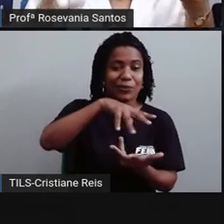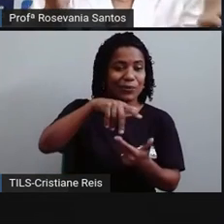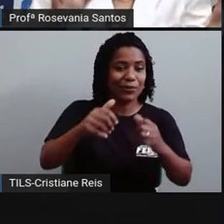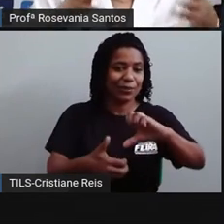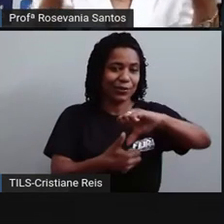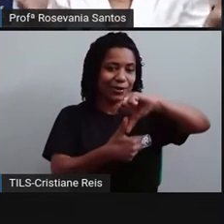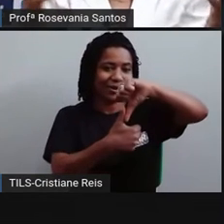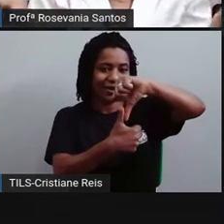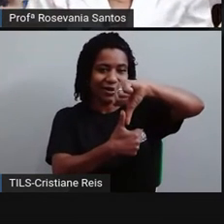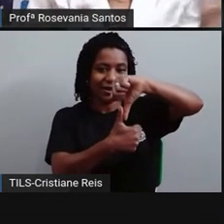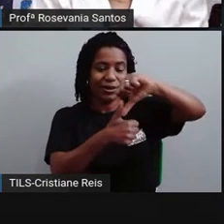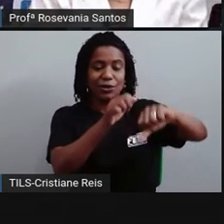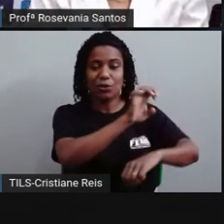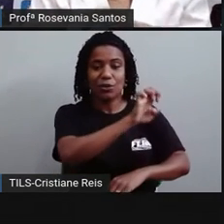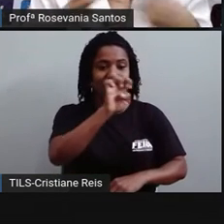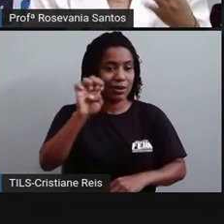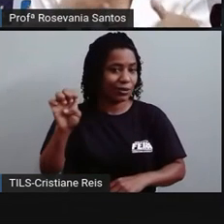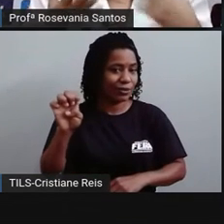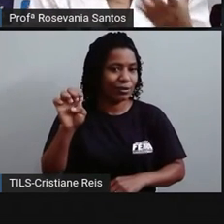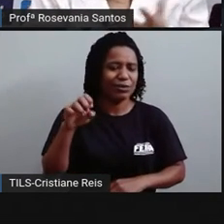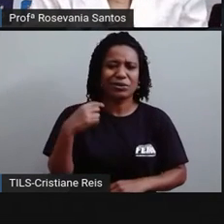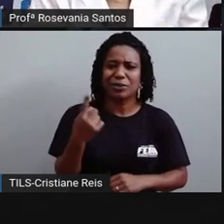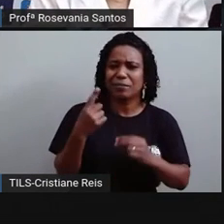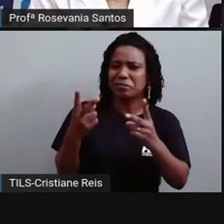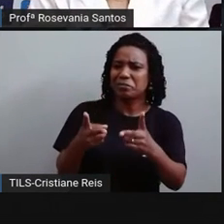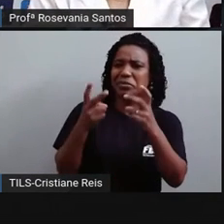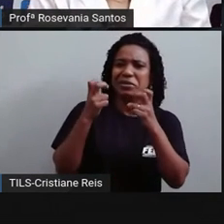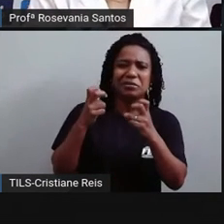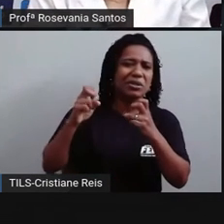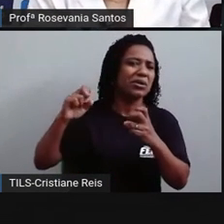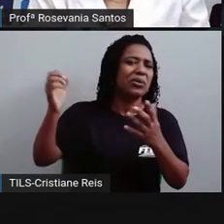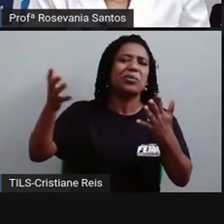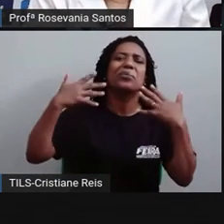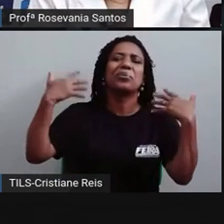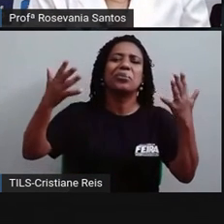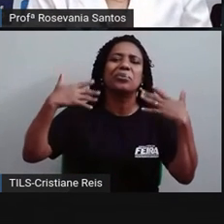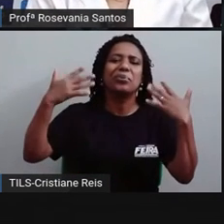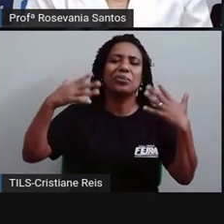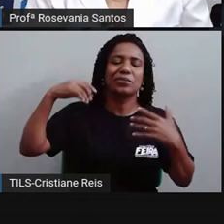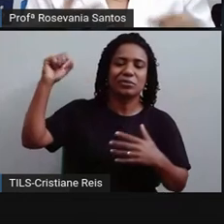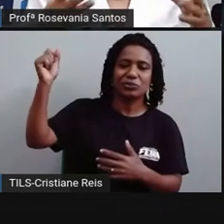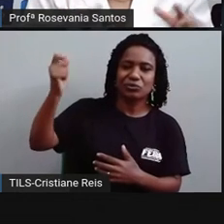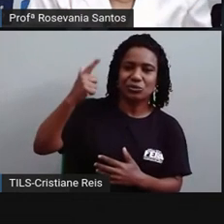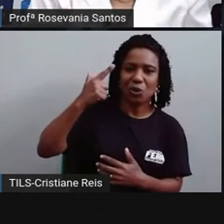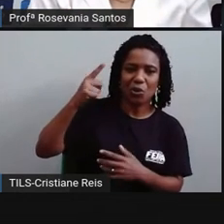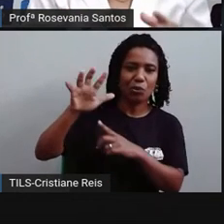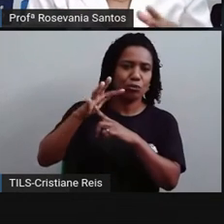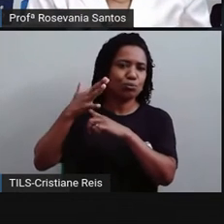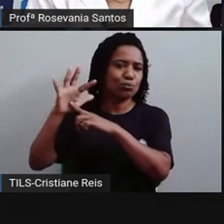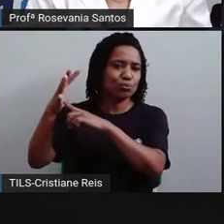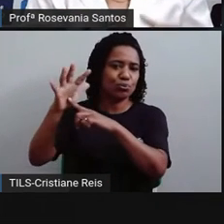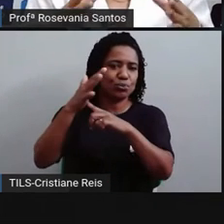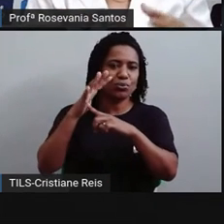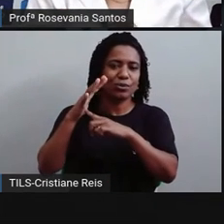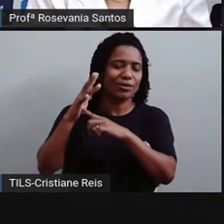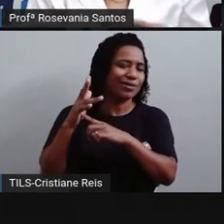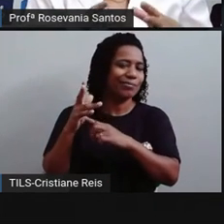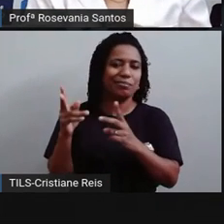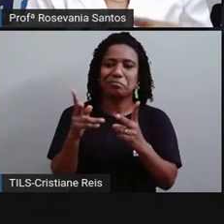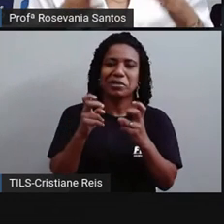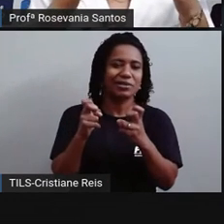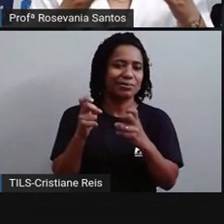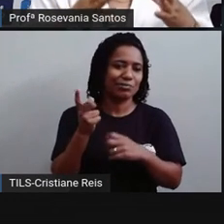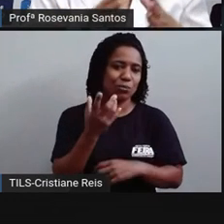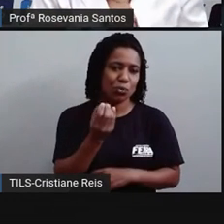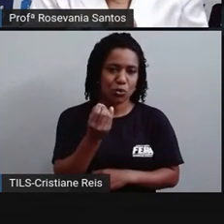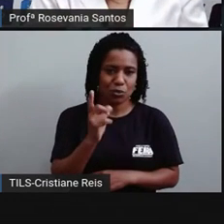nós não vamos perceber, assim, tanto essa variação das estações do ano. Mas existem cantos, sim, que quando está